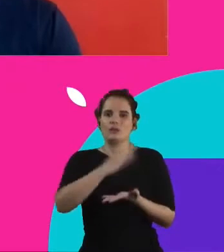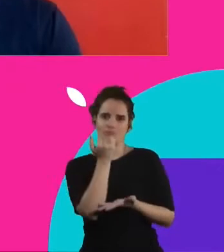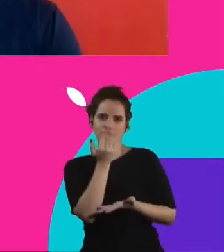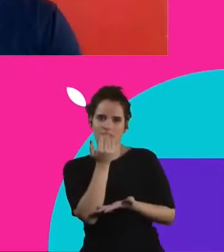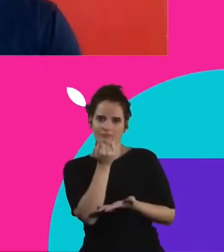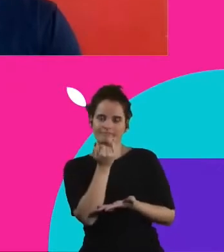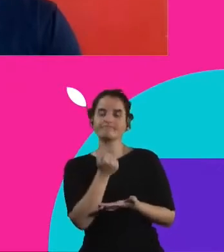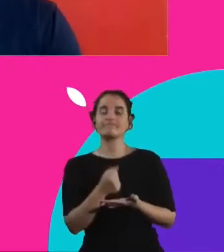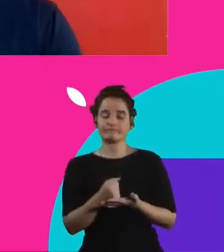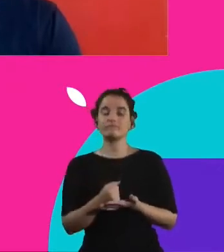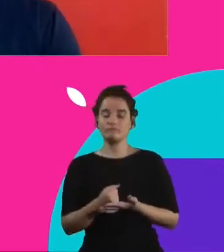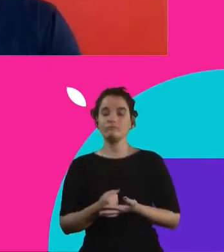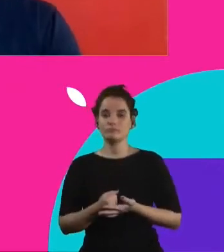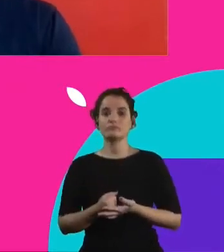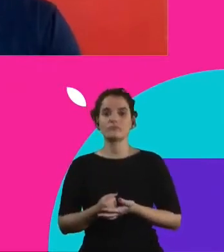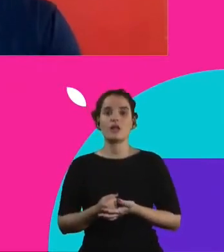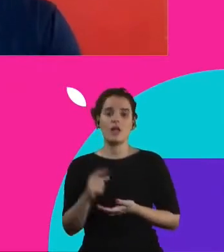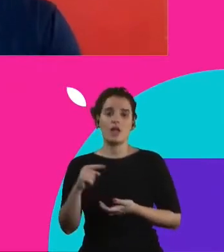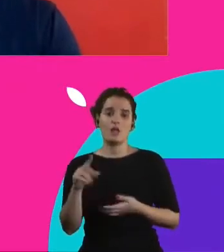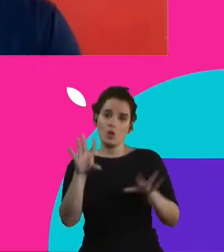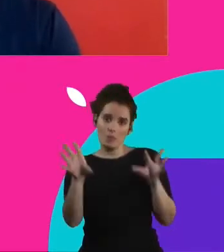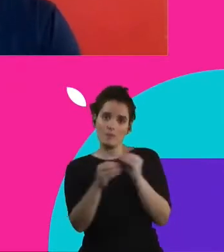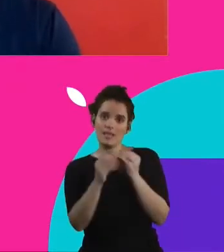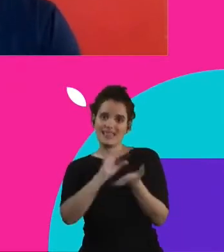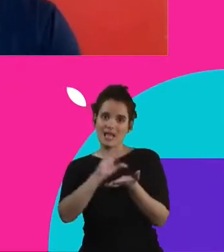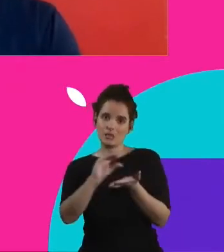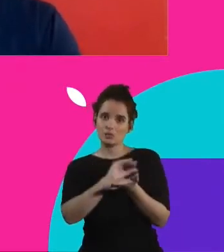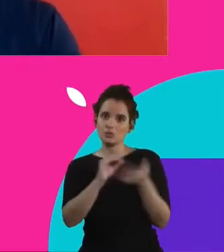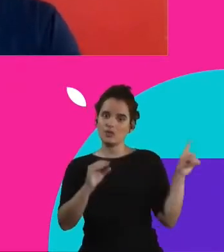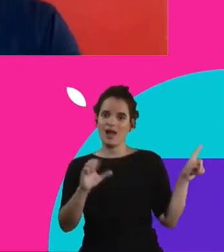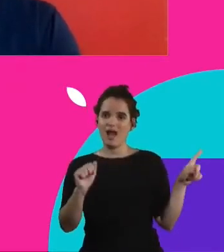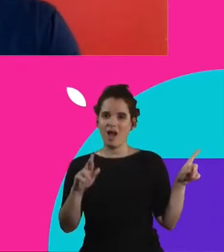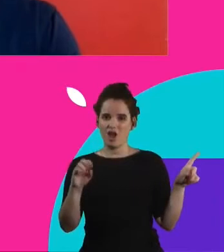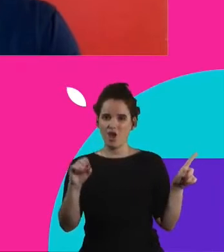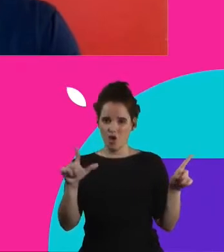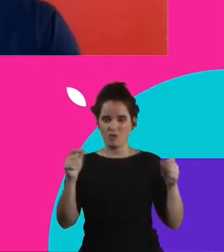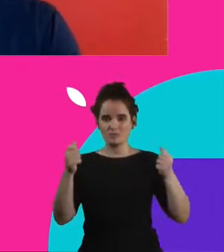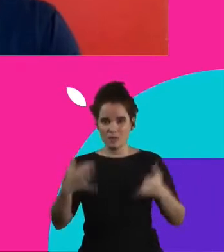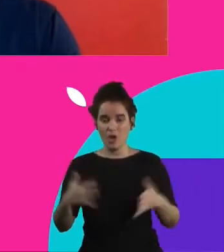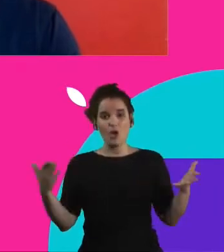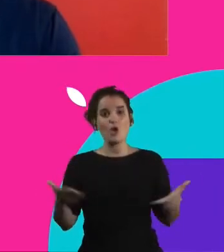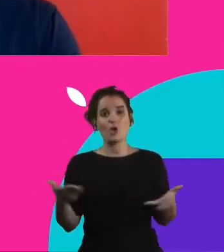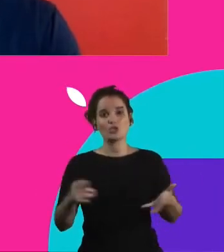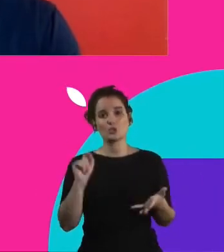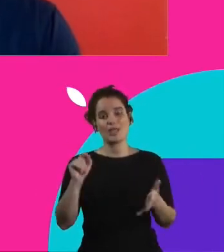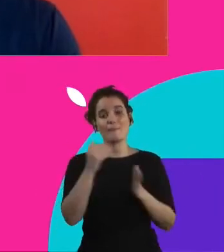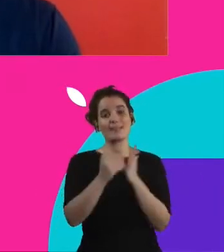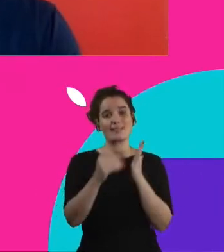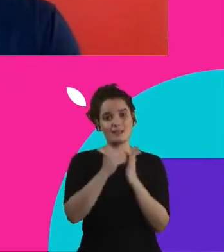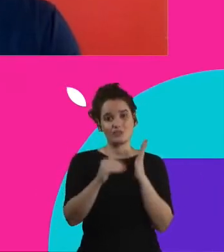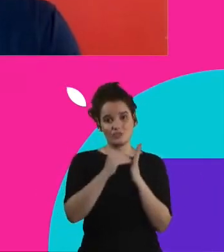comer. E, na verdade, até complementando aí os dados que a Carol trouxe, né, hoje a gente tem mais da metade da